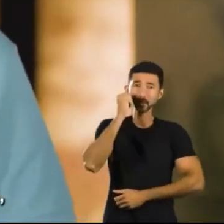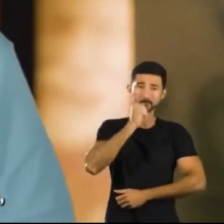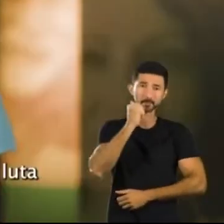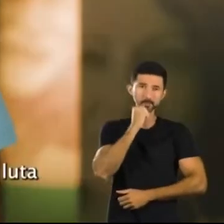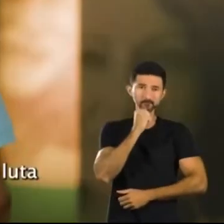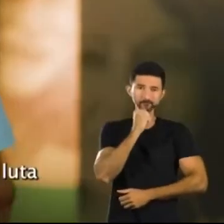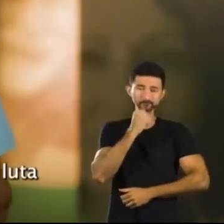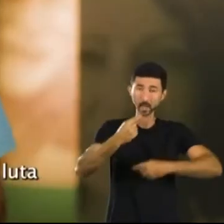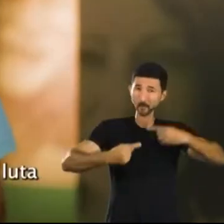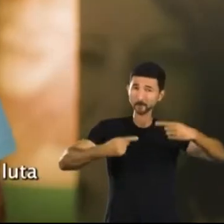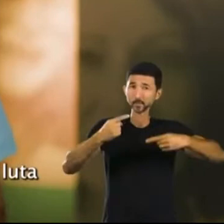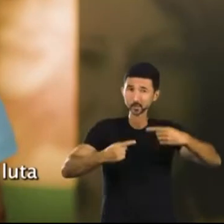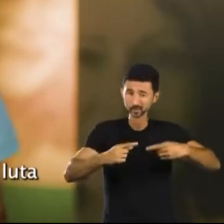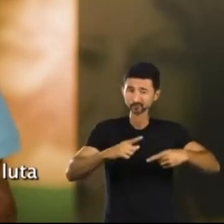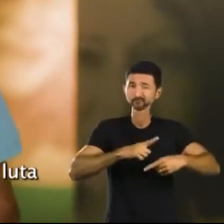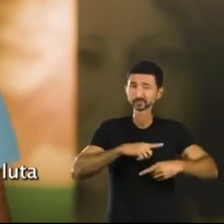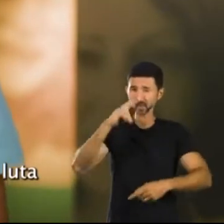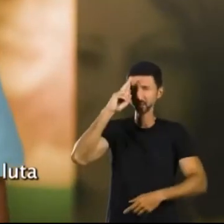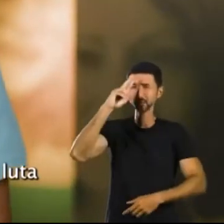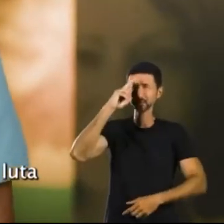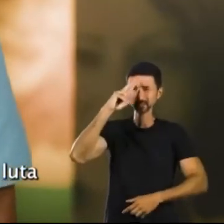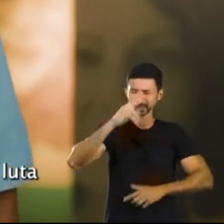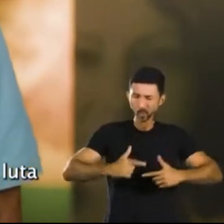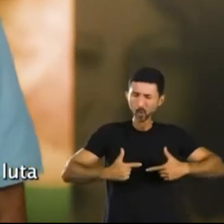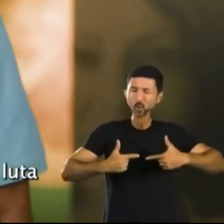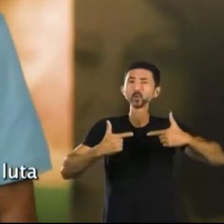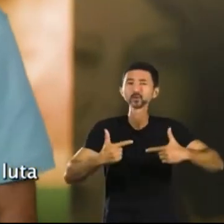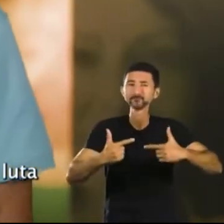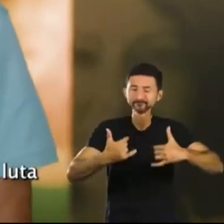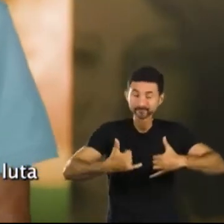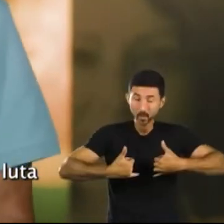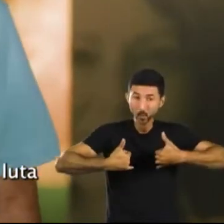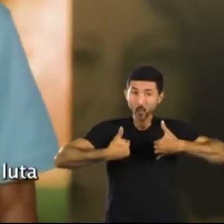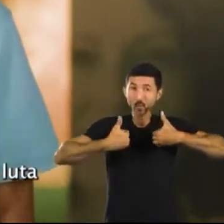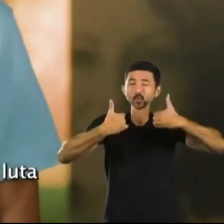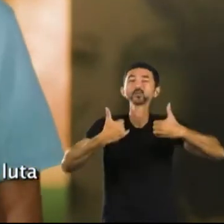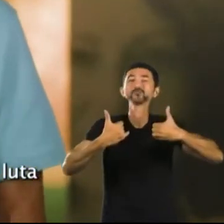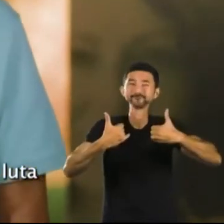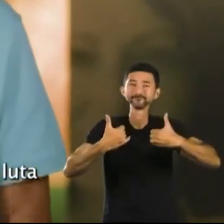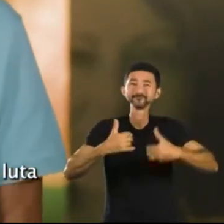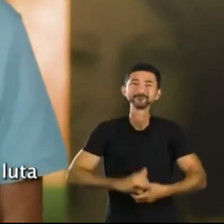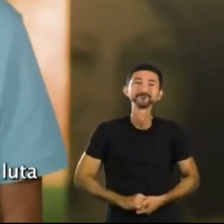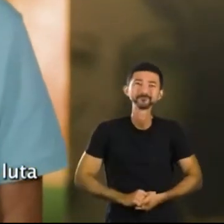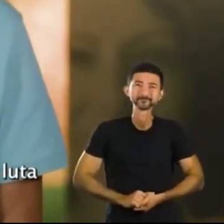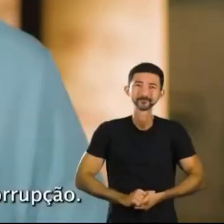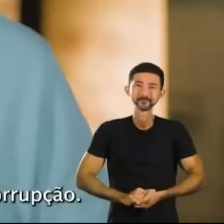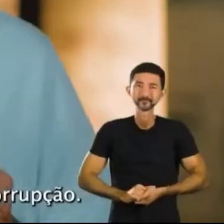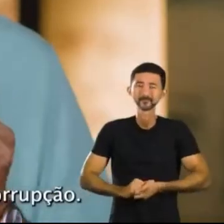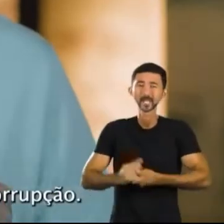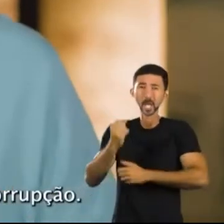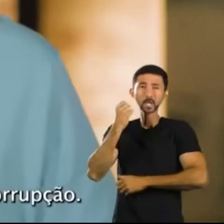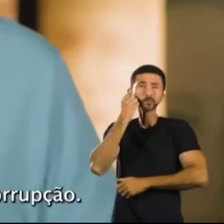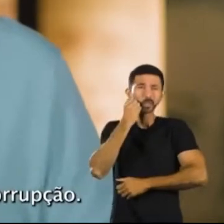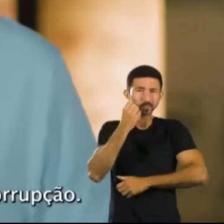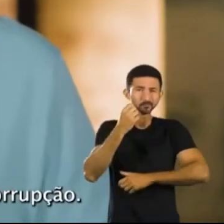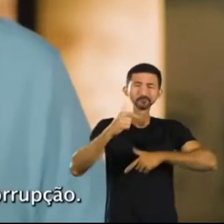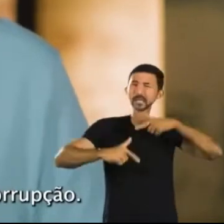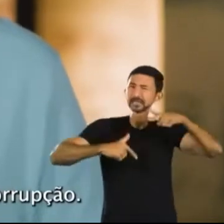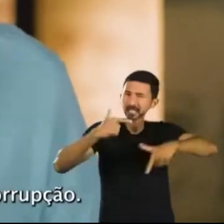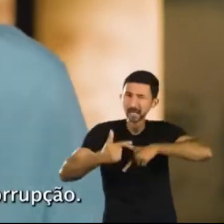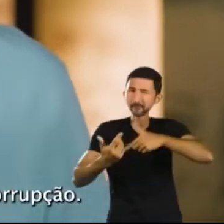amigas, a política tem uma história de luta e muito me orgulha. No Senado,